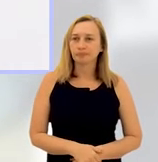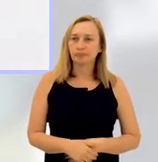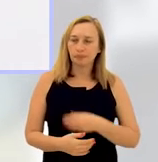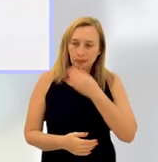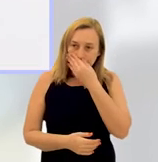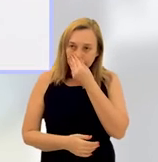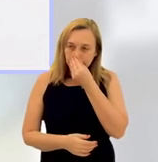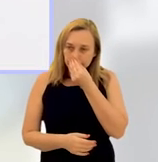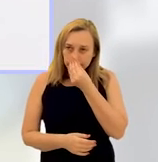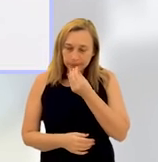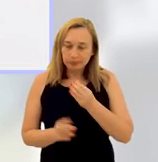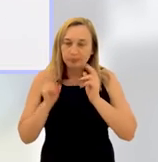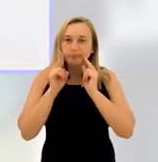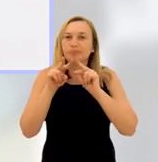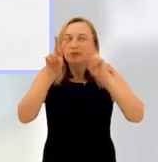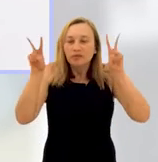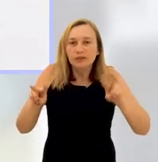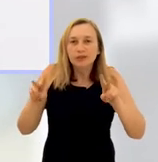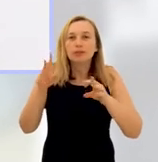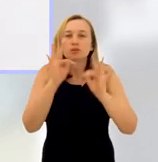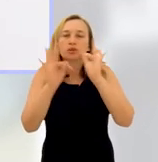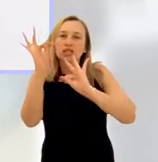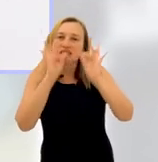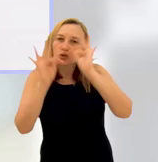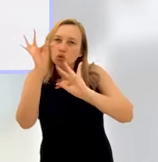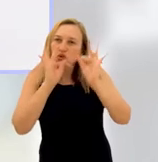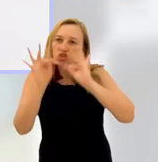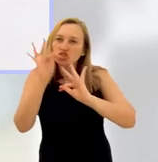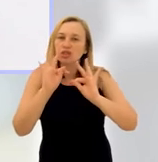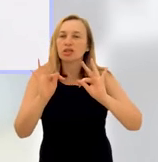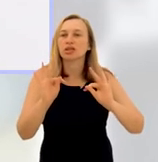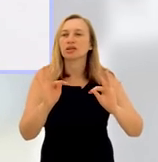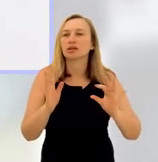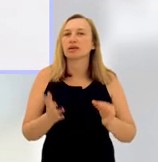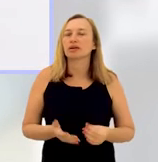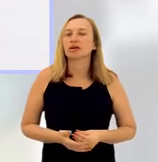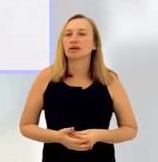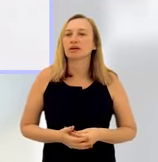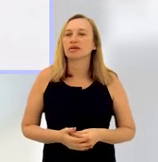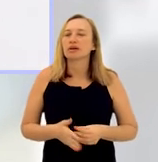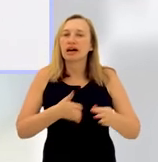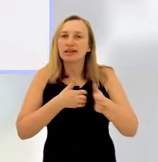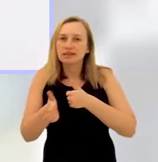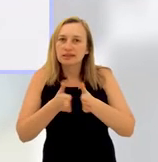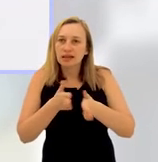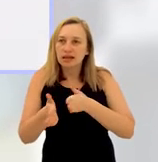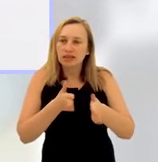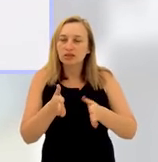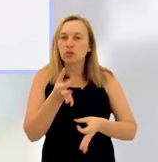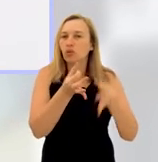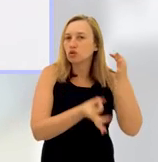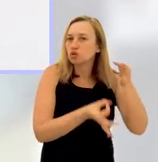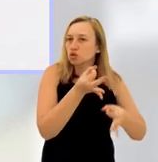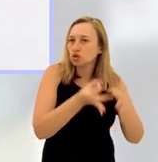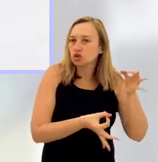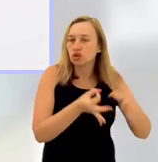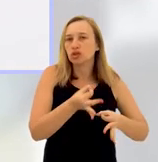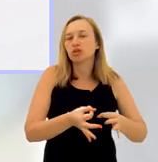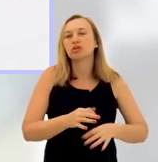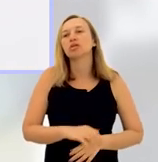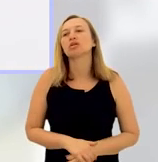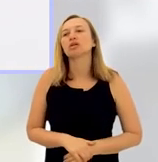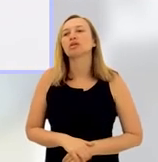E essa visão da tecnologia para gerar acesso à